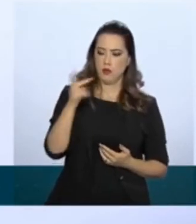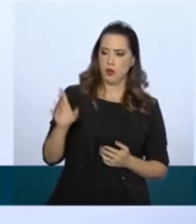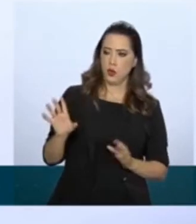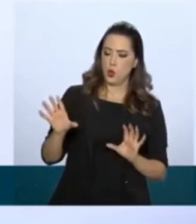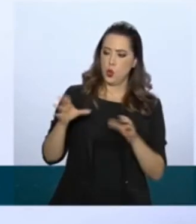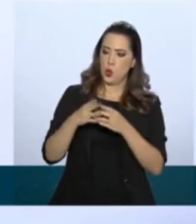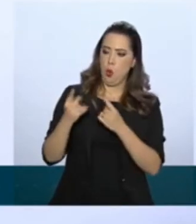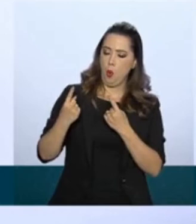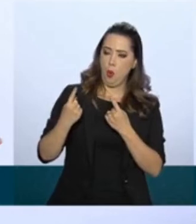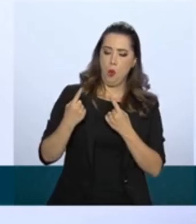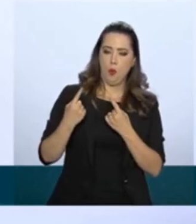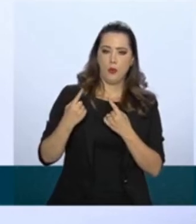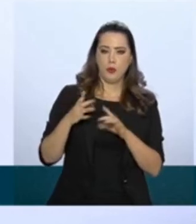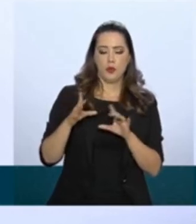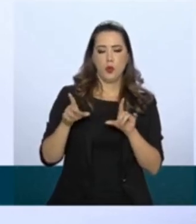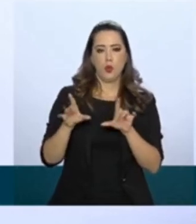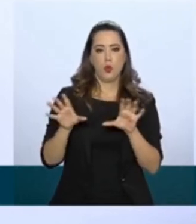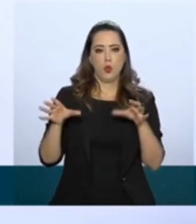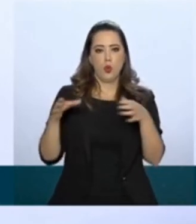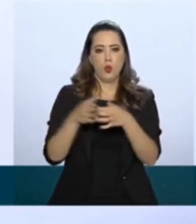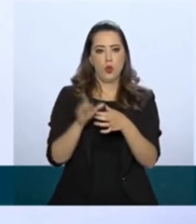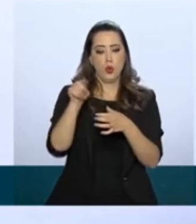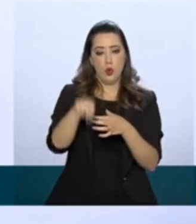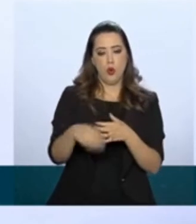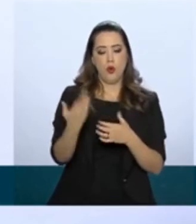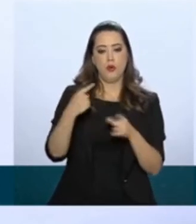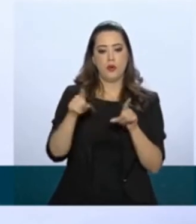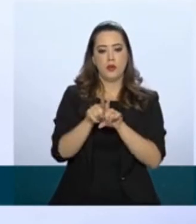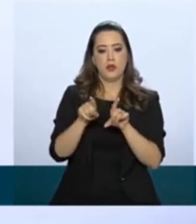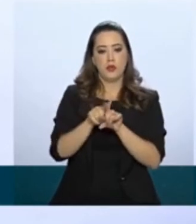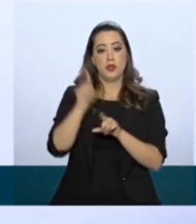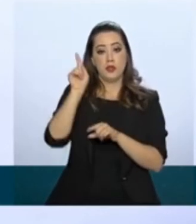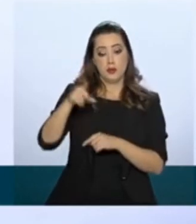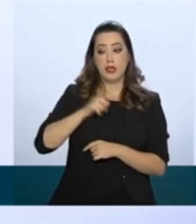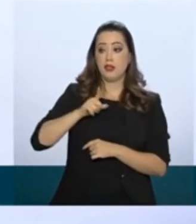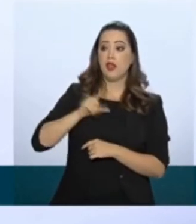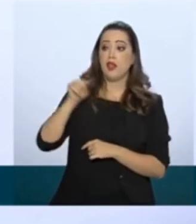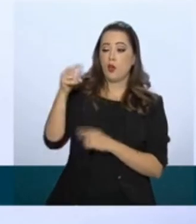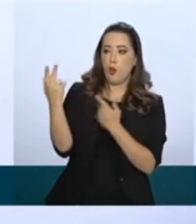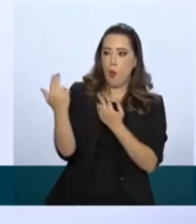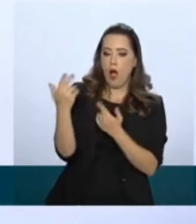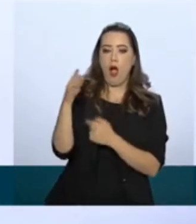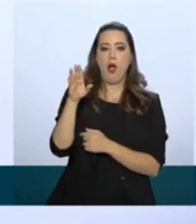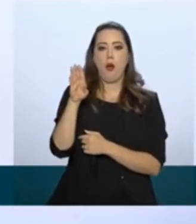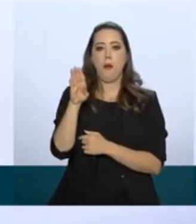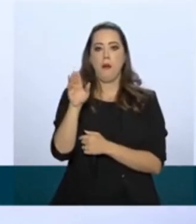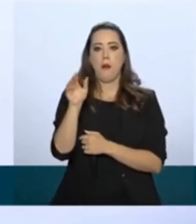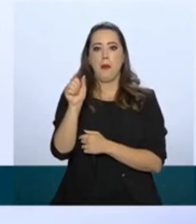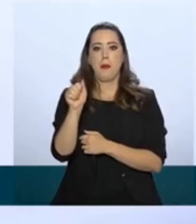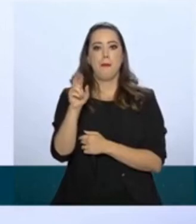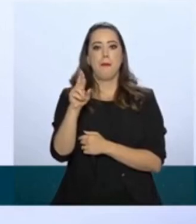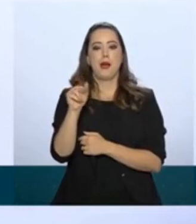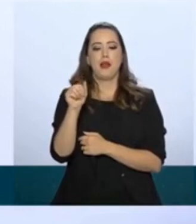democratas, o Barack Obama, eu falei para o Trump, eu também tenho o meu Barack Obama, e apontei para o Hélio.